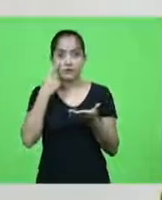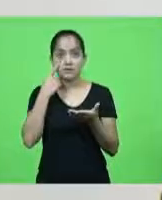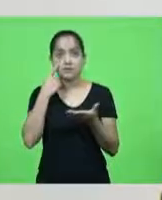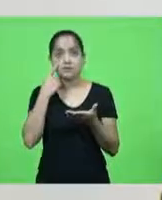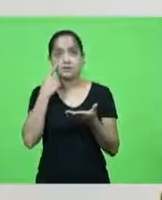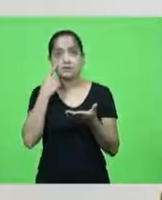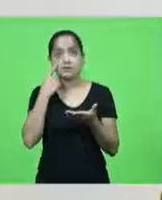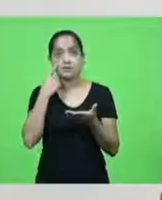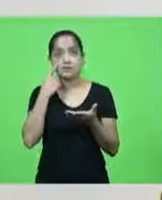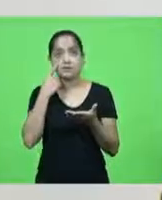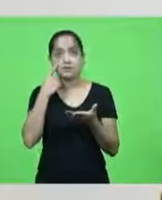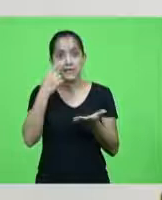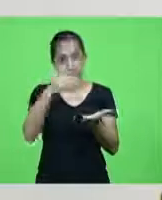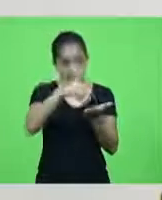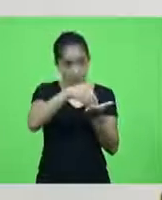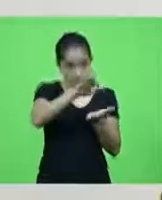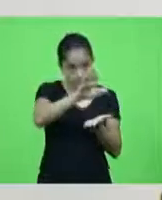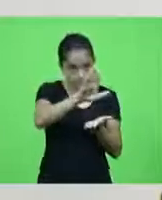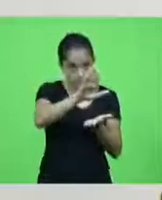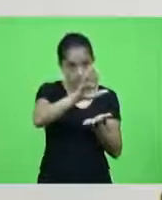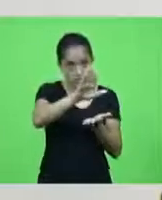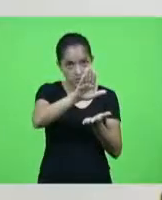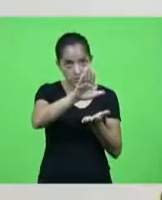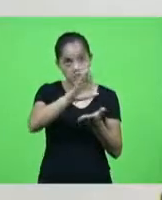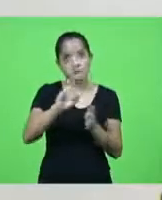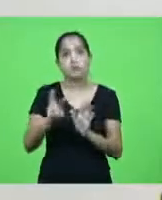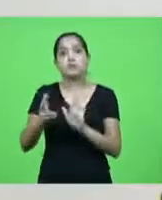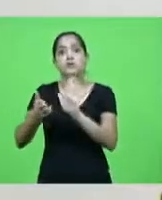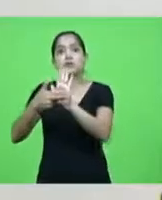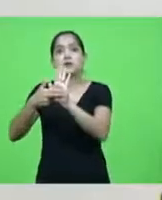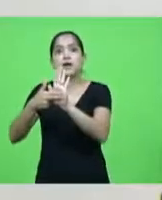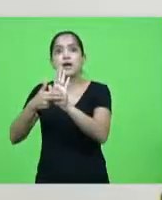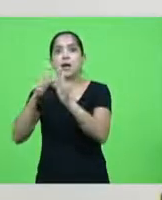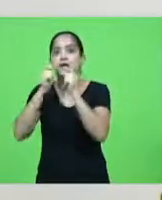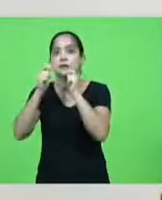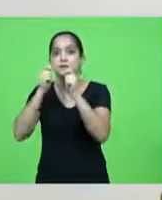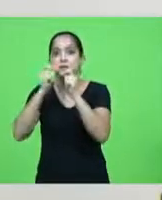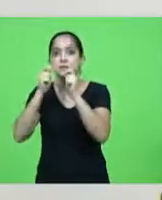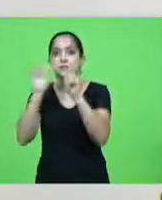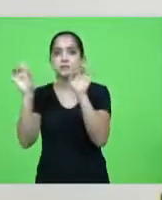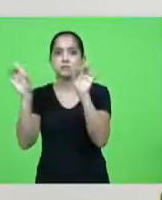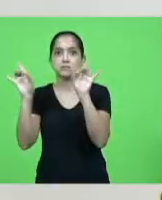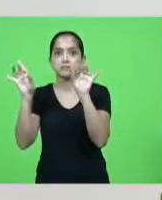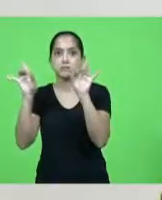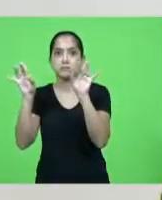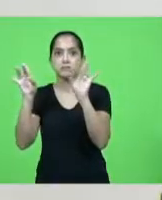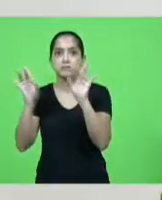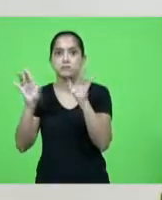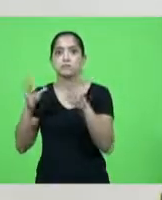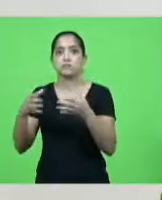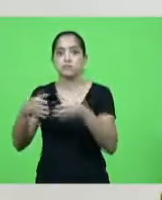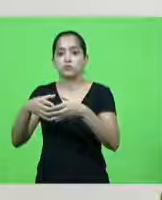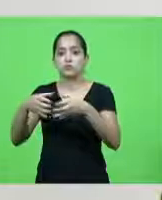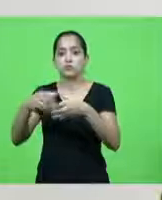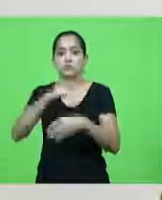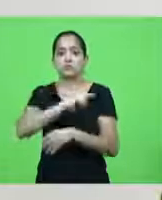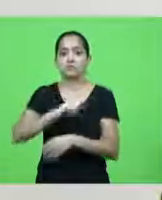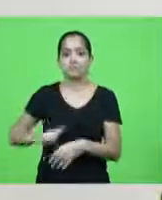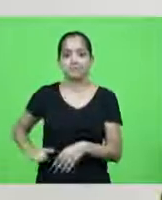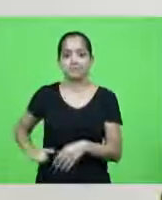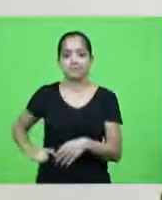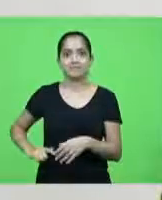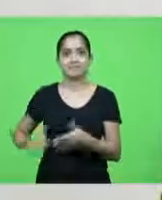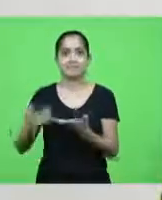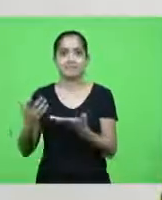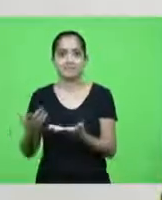ele foi demitido por Imbituba e foi nomeado assessor especial do gabinete de governador para comandar os portos de Santa